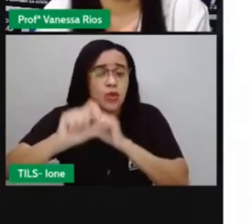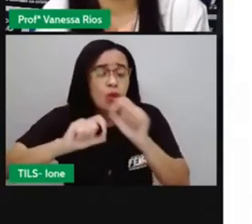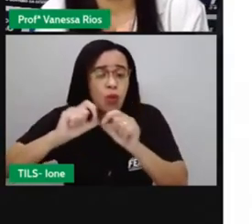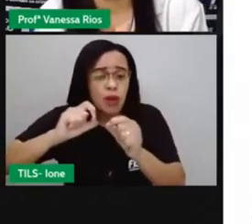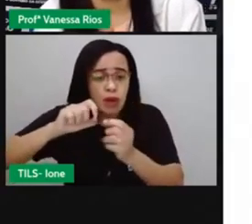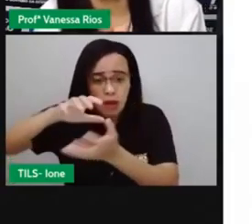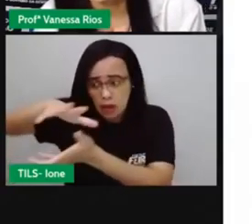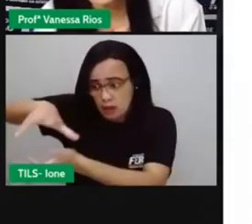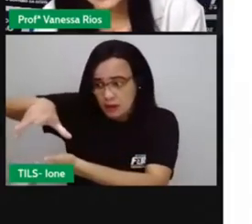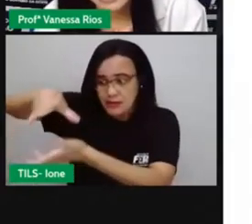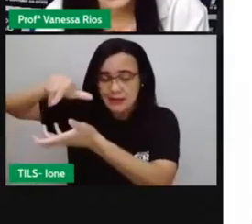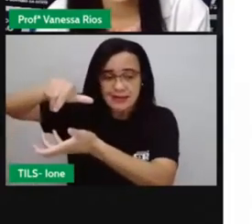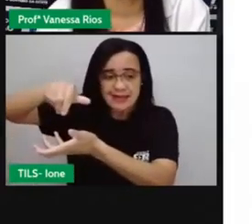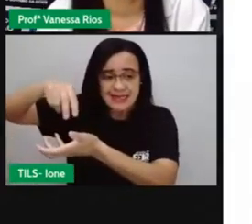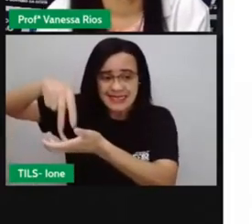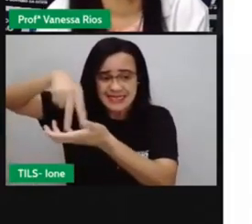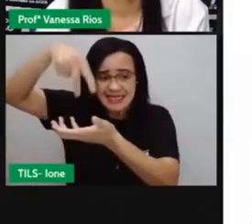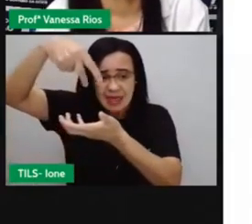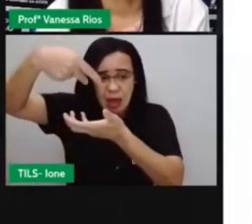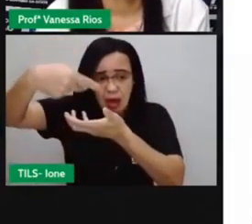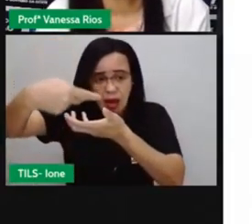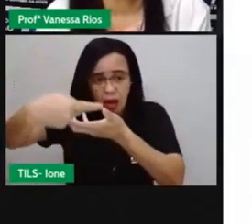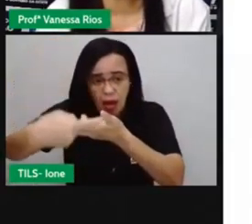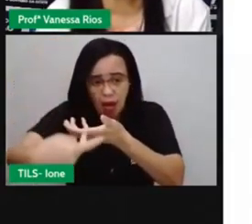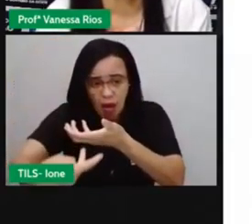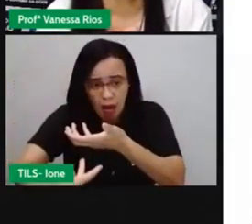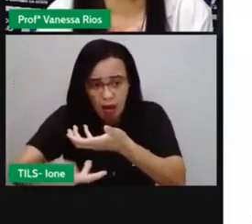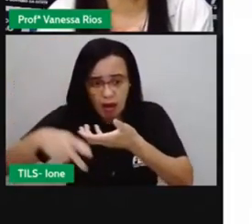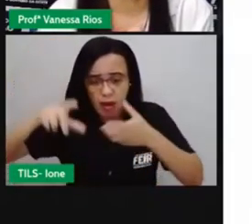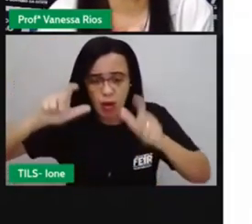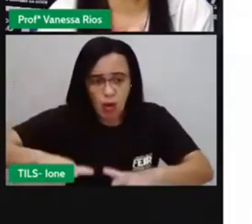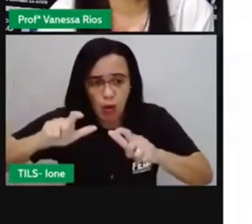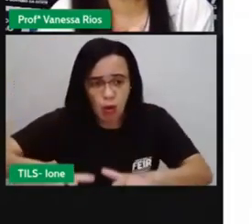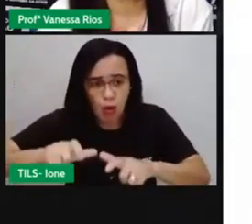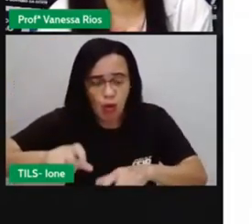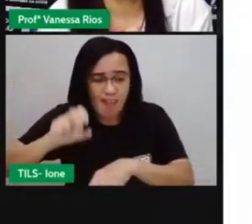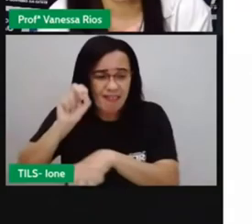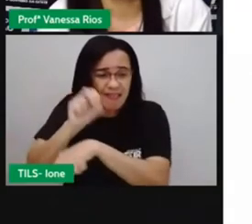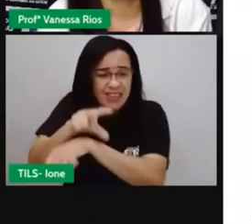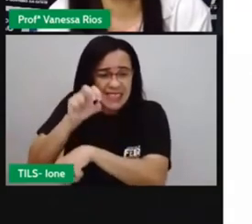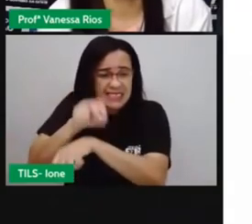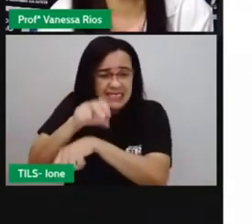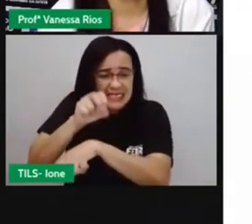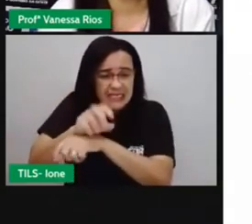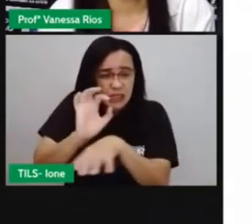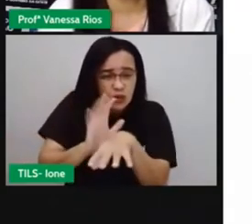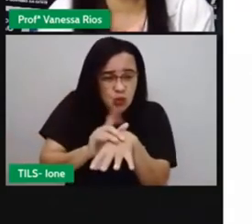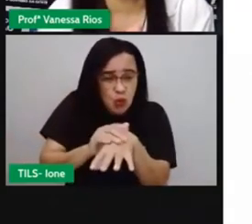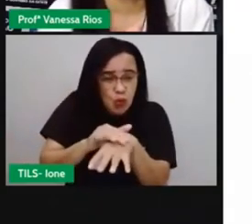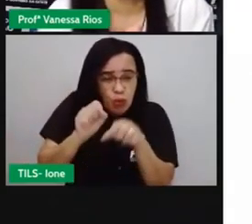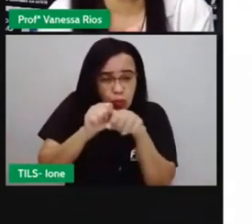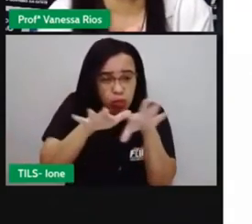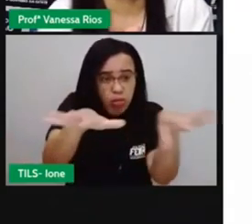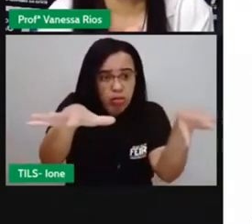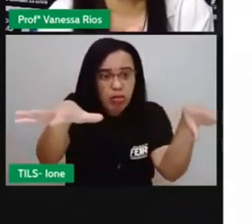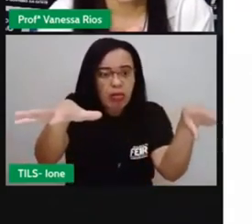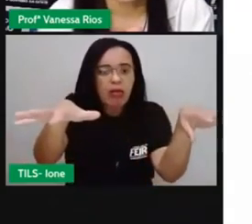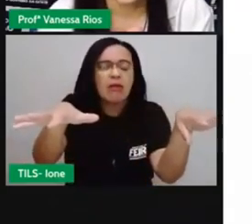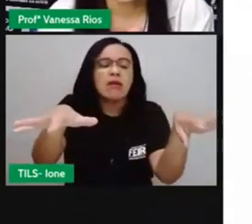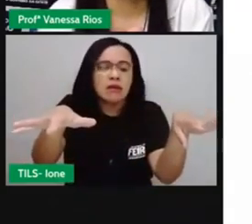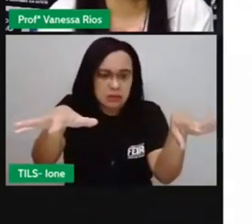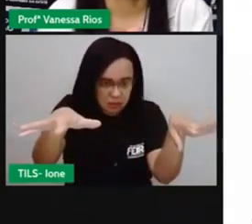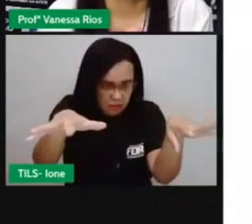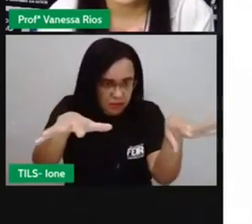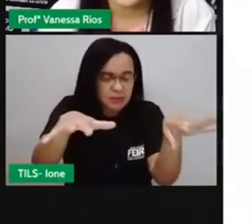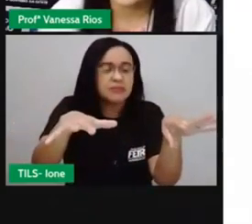O é que vocês conseguem aí entender, não é? Eu consigo perceber aí que o cartoonista quer abordar a